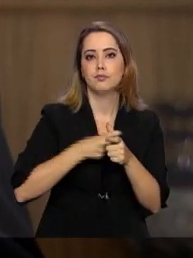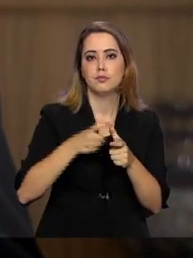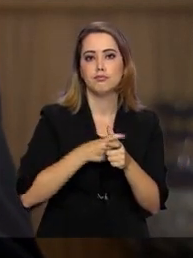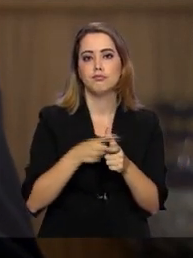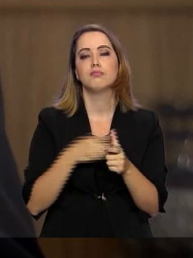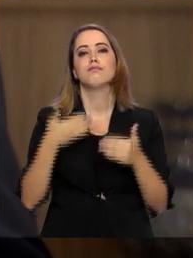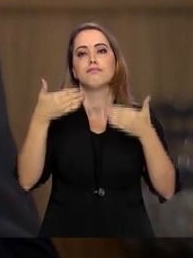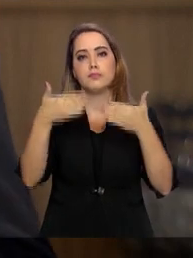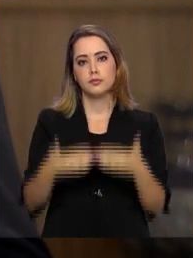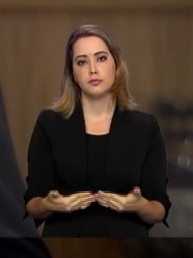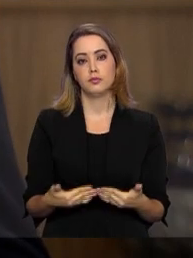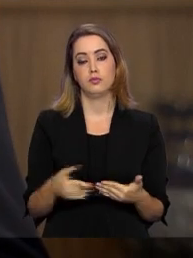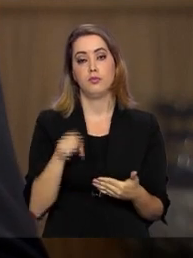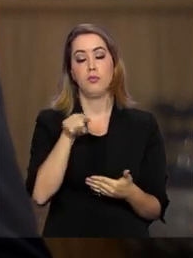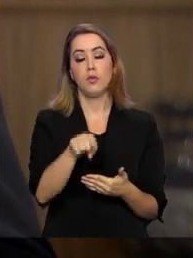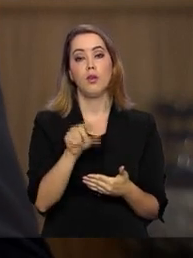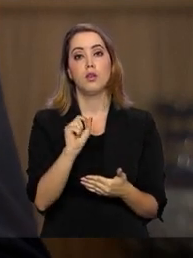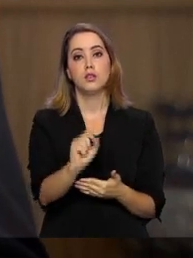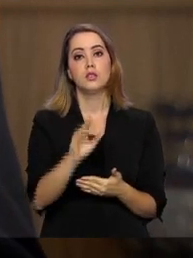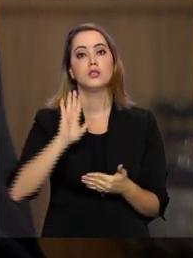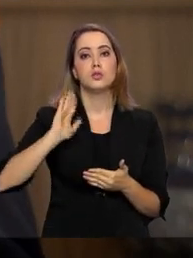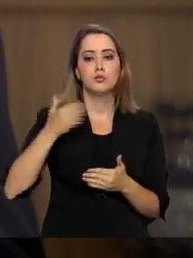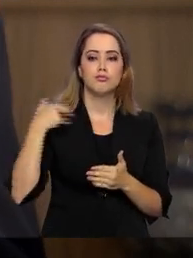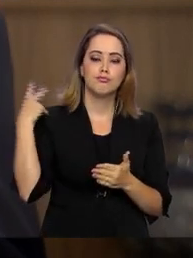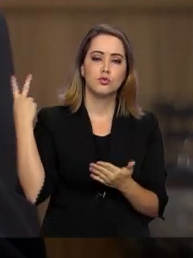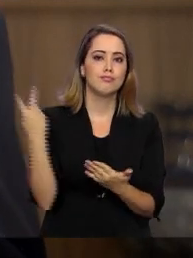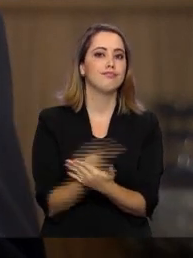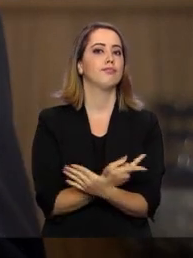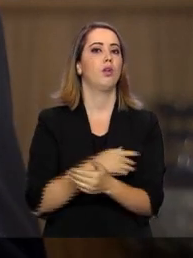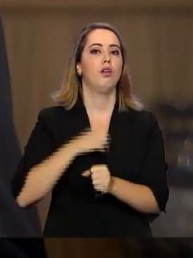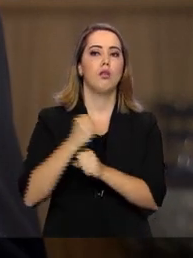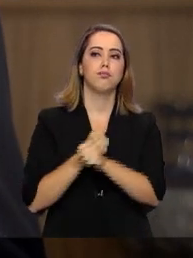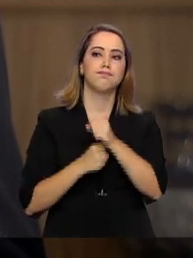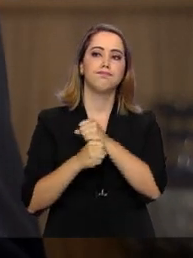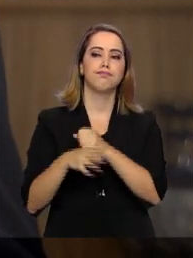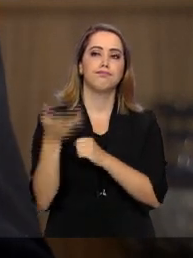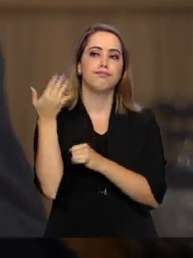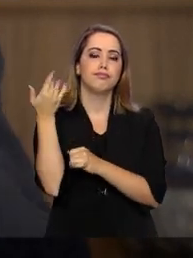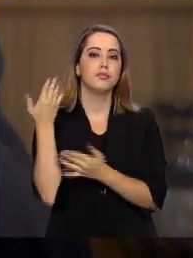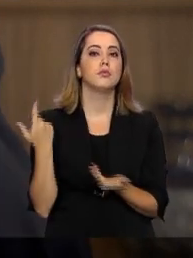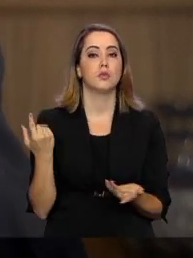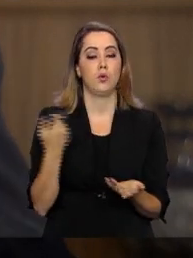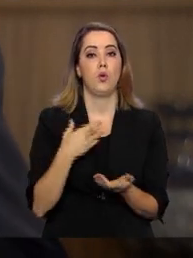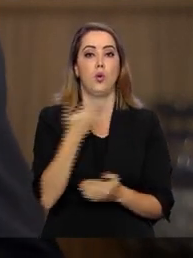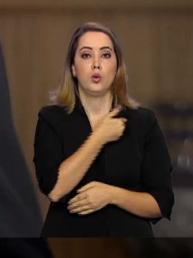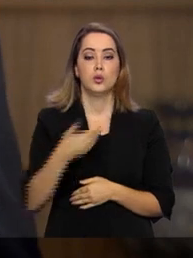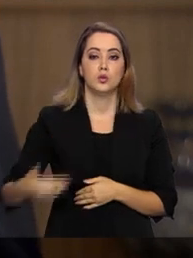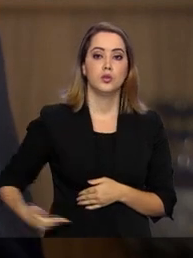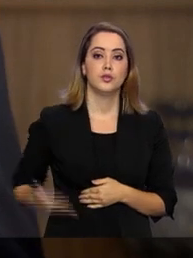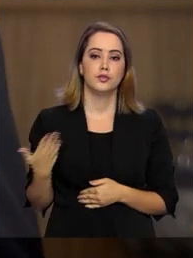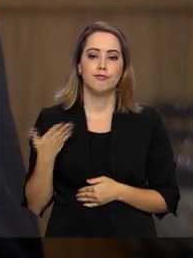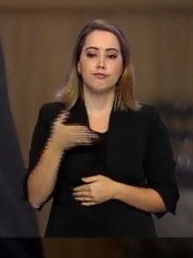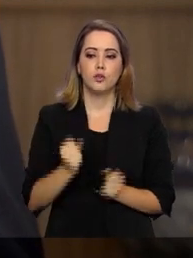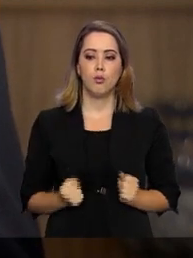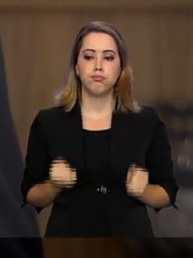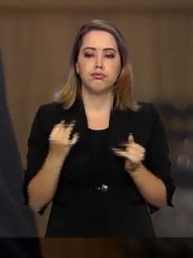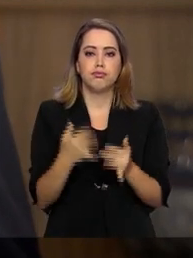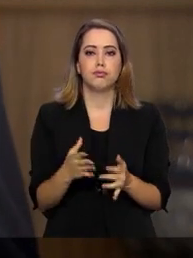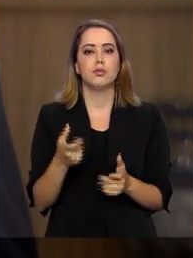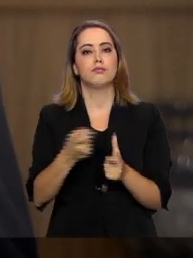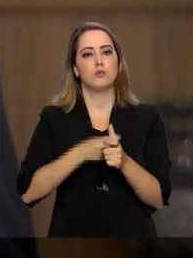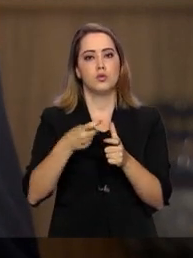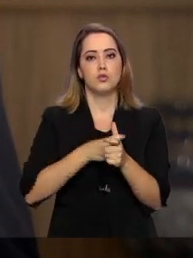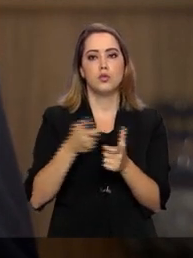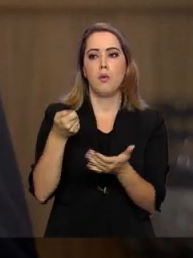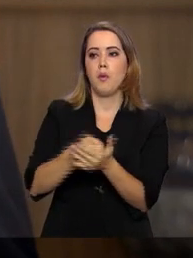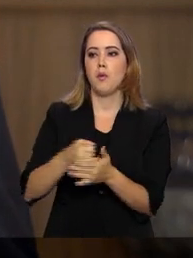que assumir. E isso já vinha ocorrendo em anos anteriores. O governo vinha se endividando e